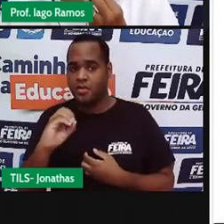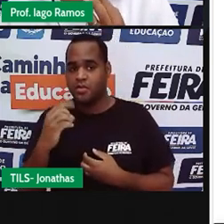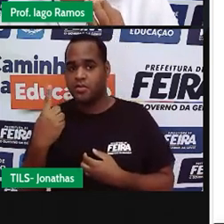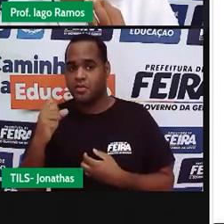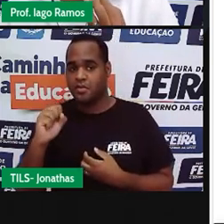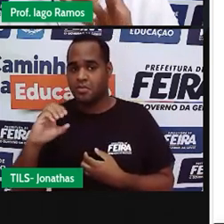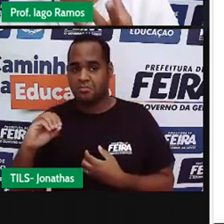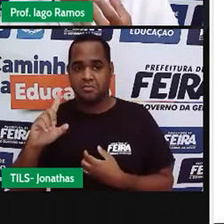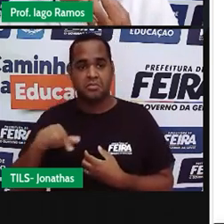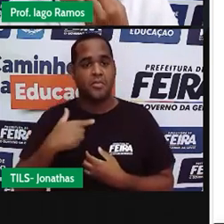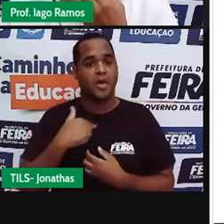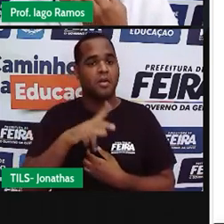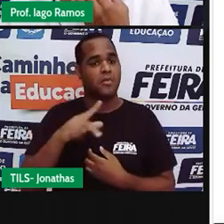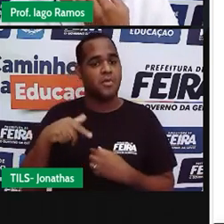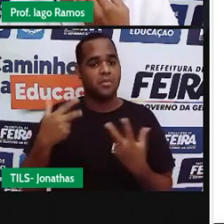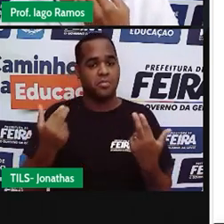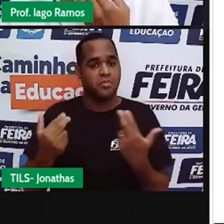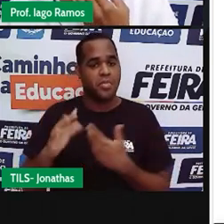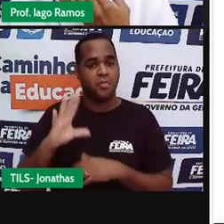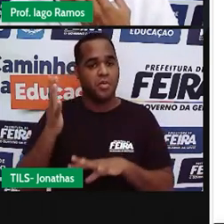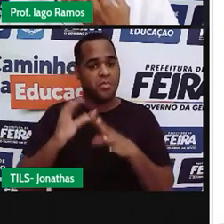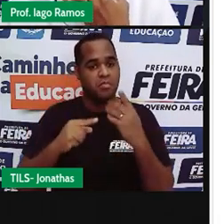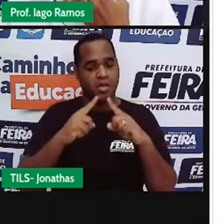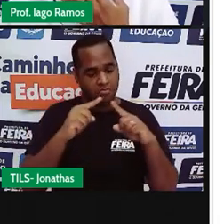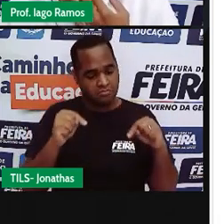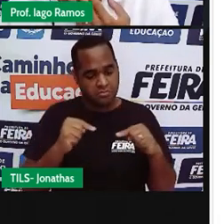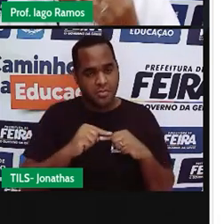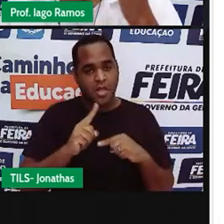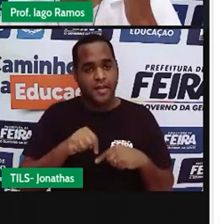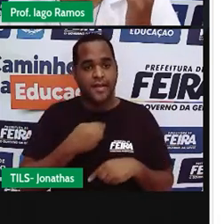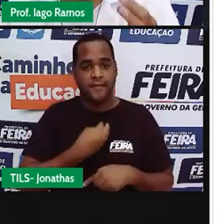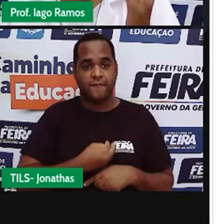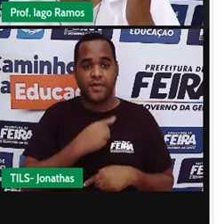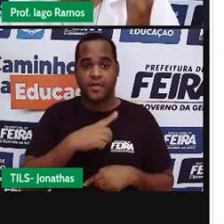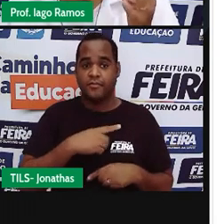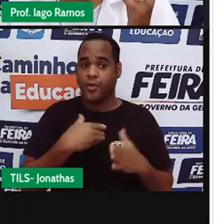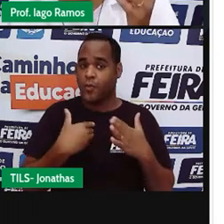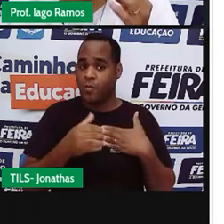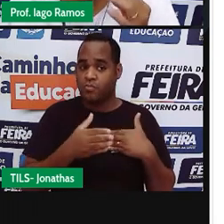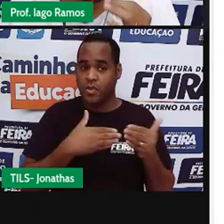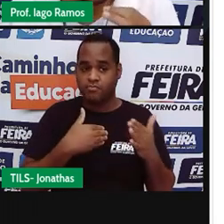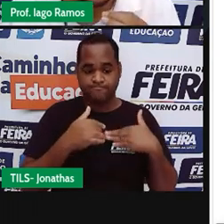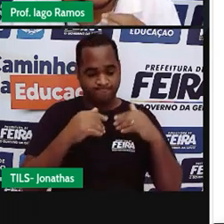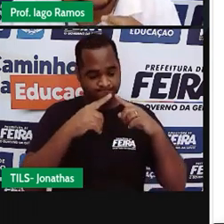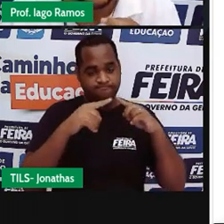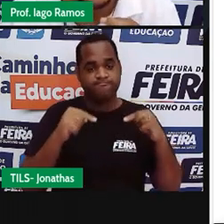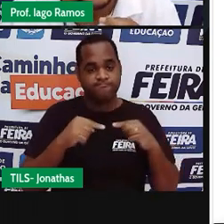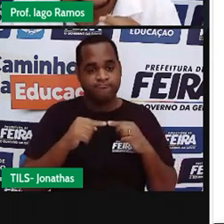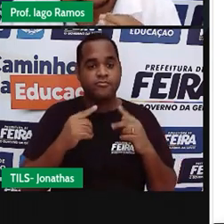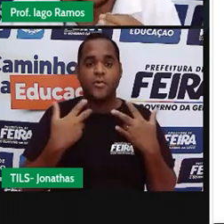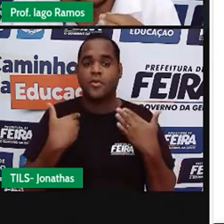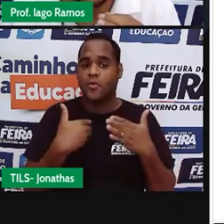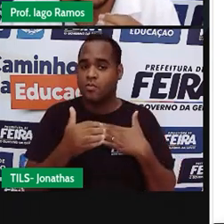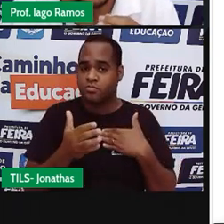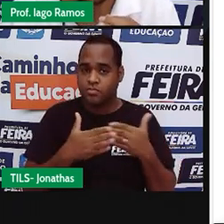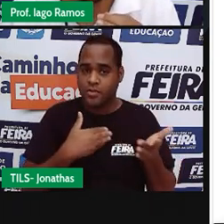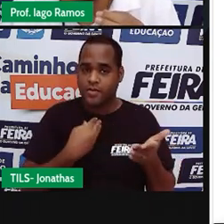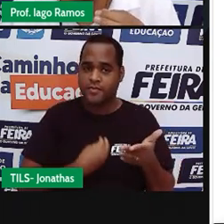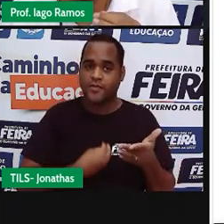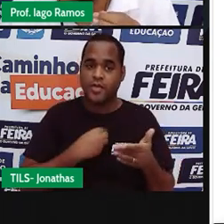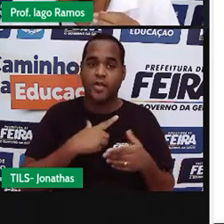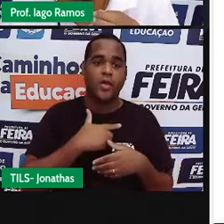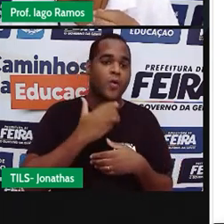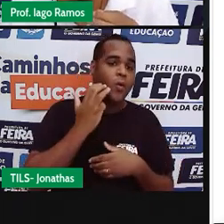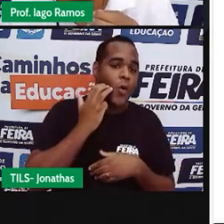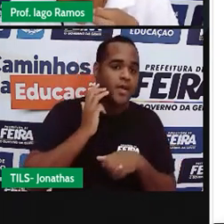Professor, isso acontece em qualquer triângulo? Em qualquer triângulo. Veja que aqui, o rosa,